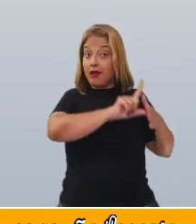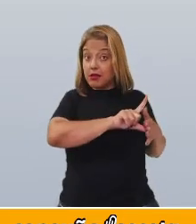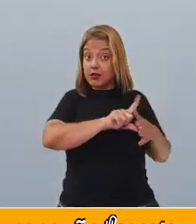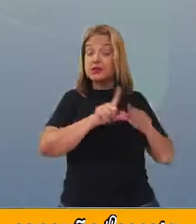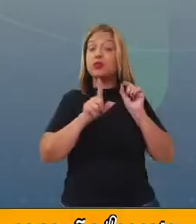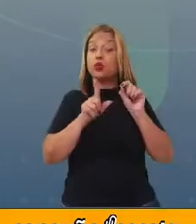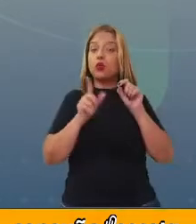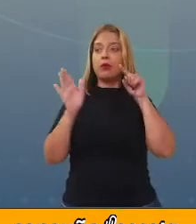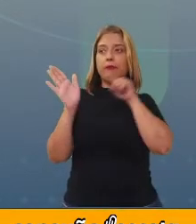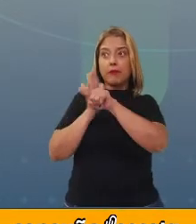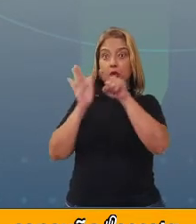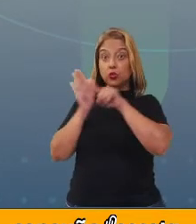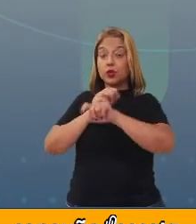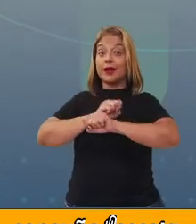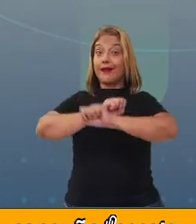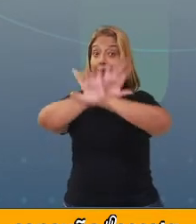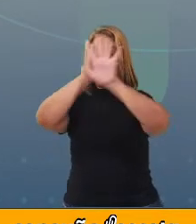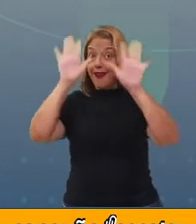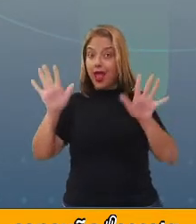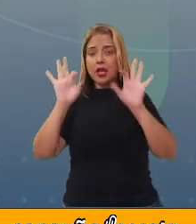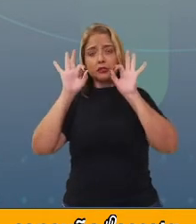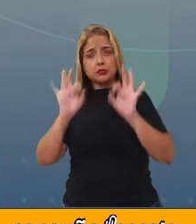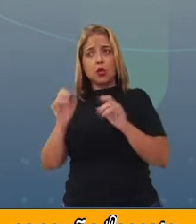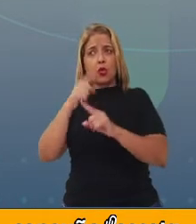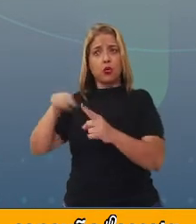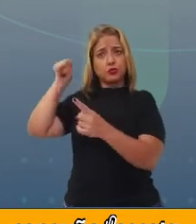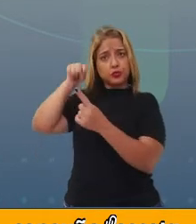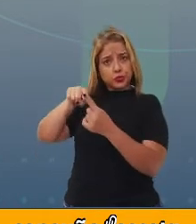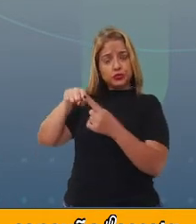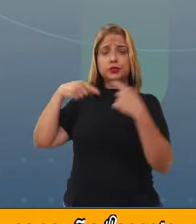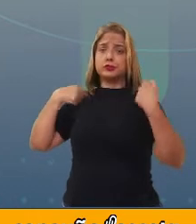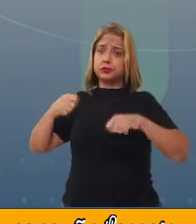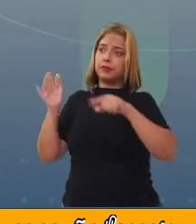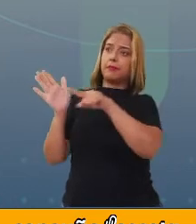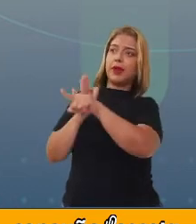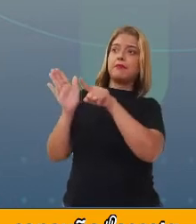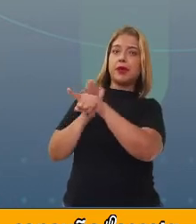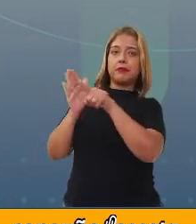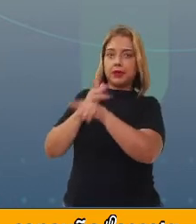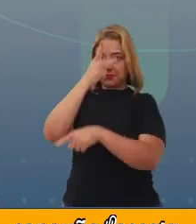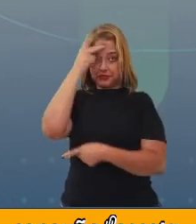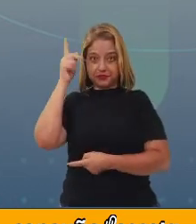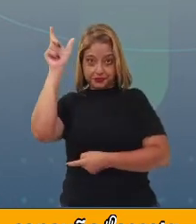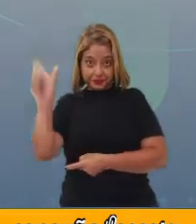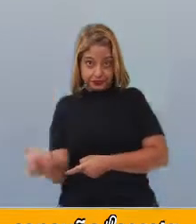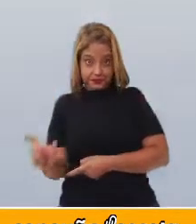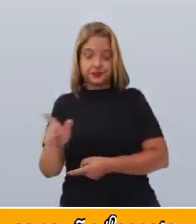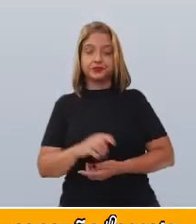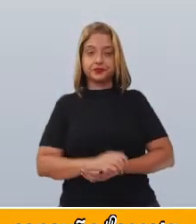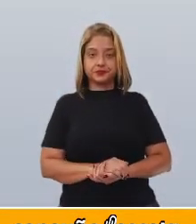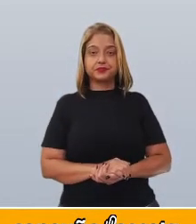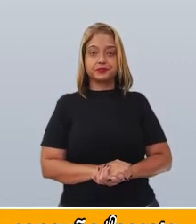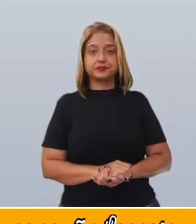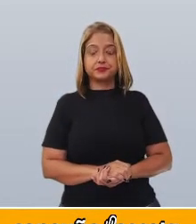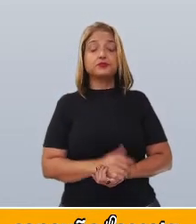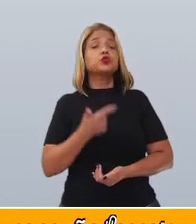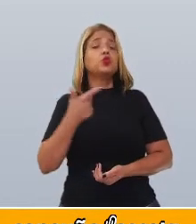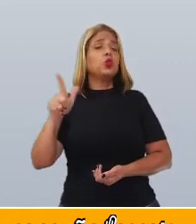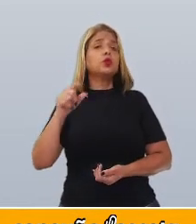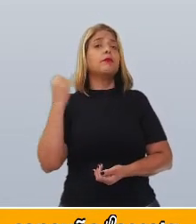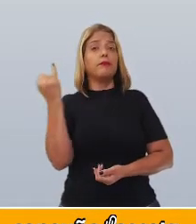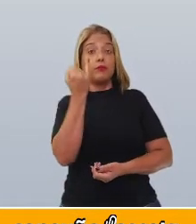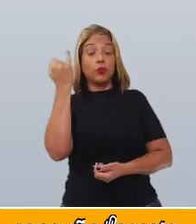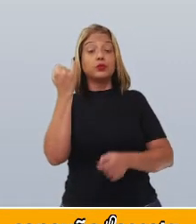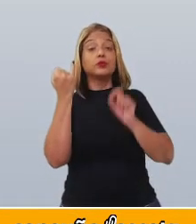questões claras e objetivas para perguntar ao entrevistado. Outra coisa importante é